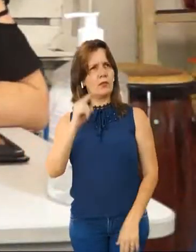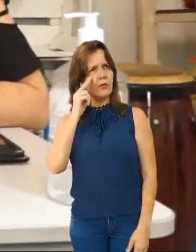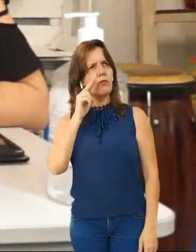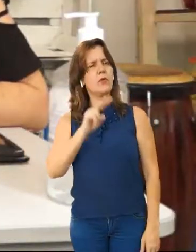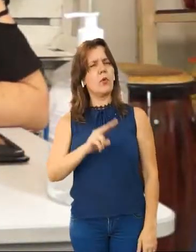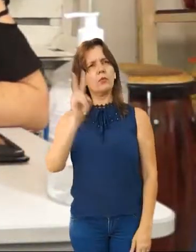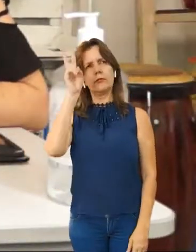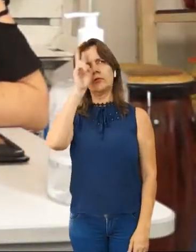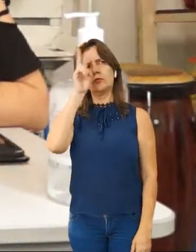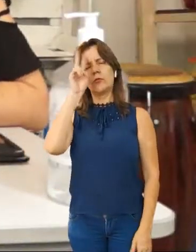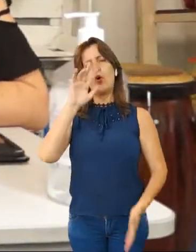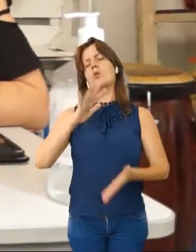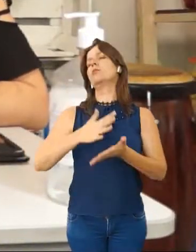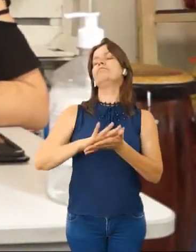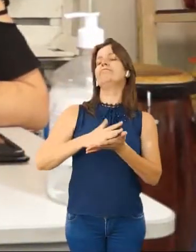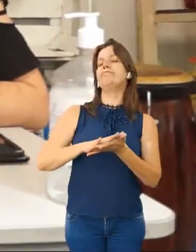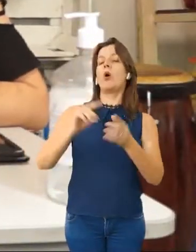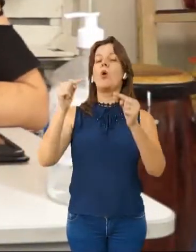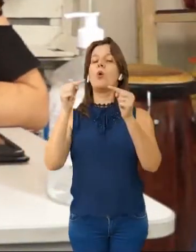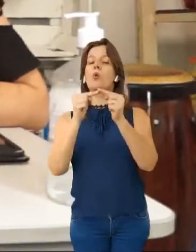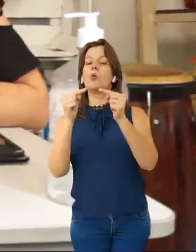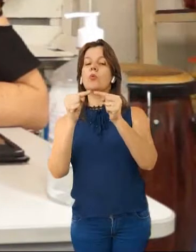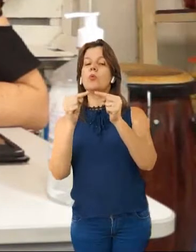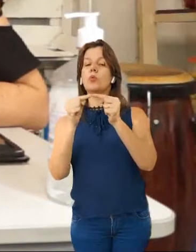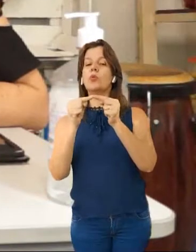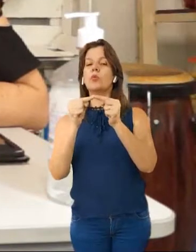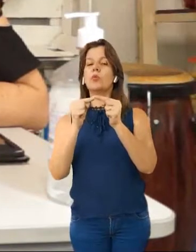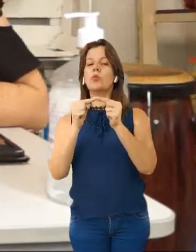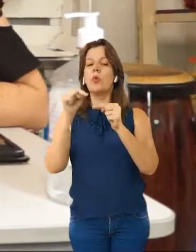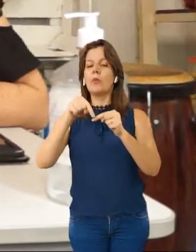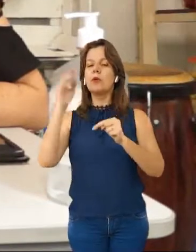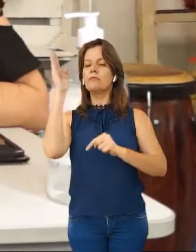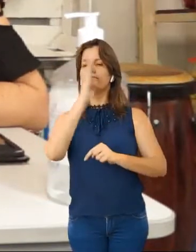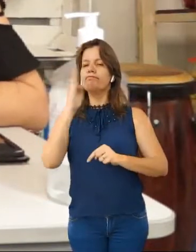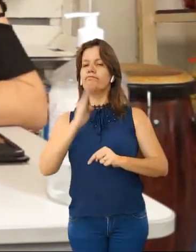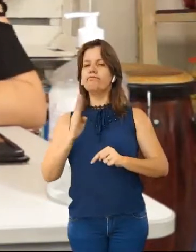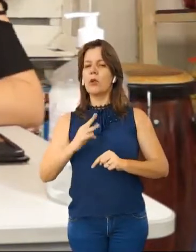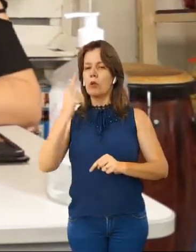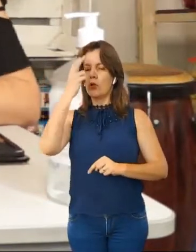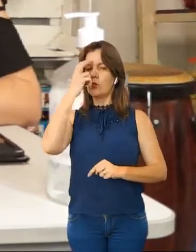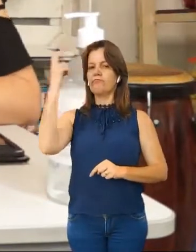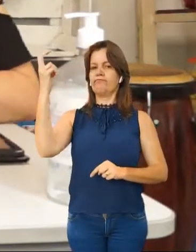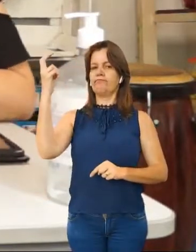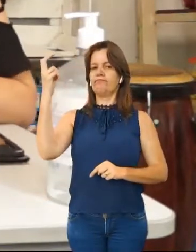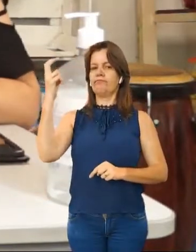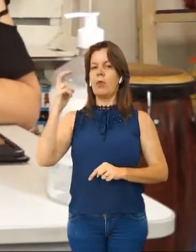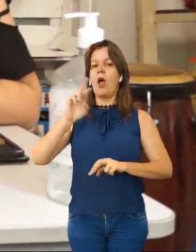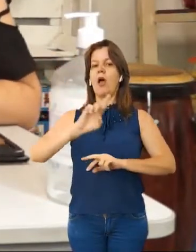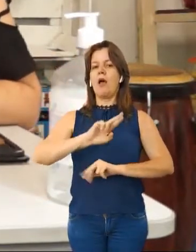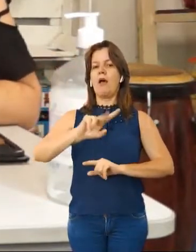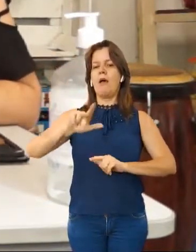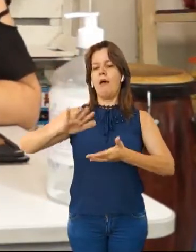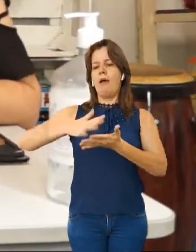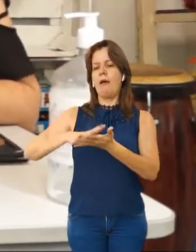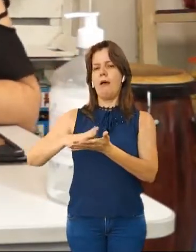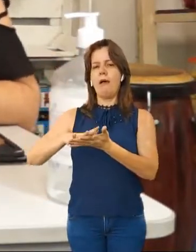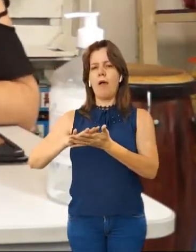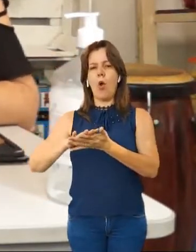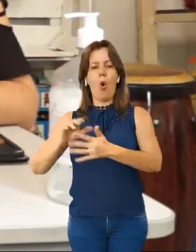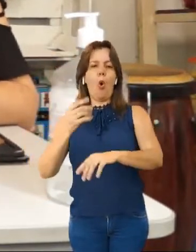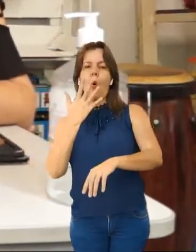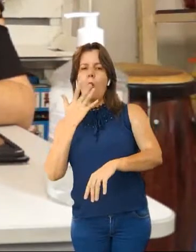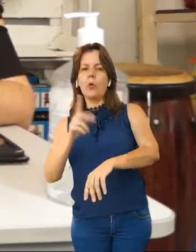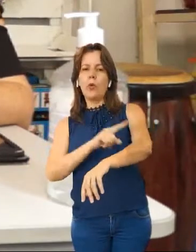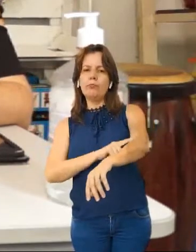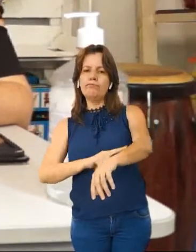viram como a história do samba se relaciona com a própria formação do nosso país? A diversidade de ritmos, tons de